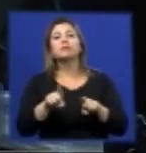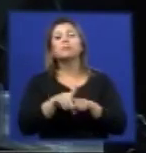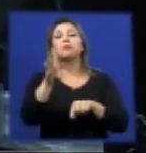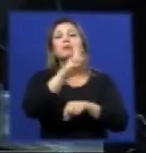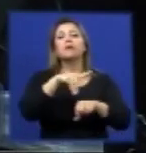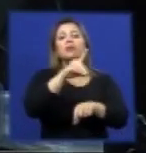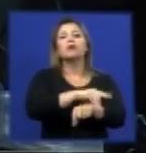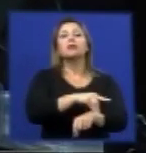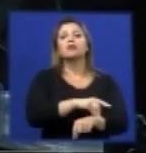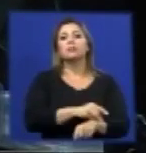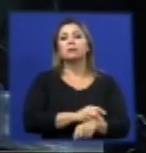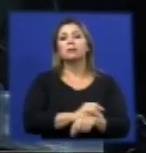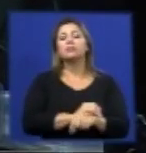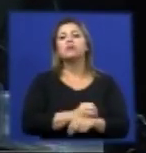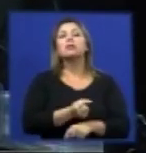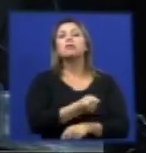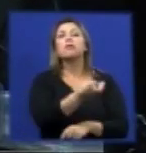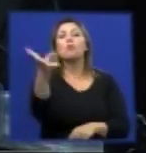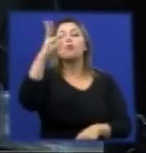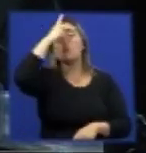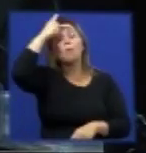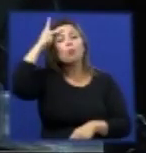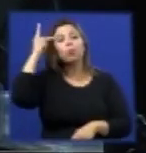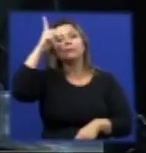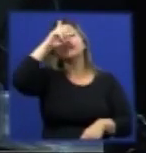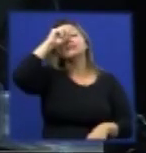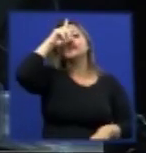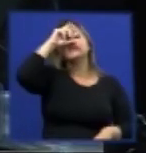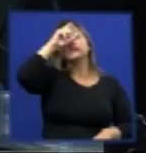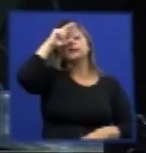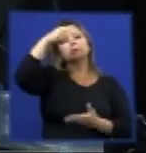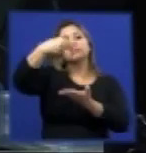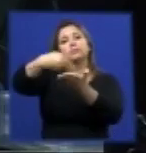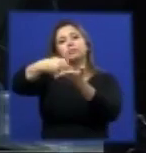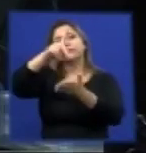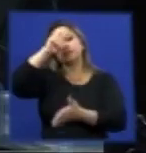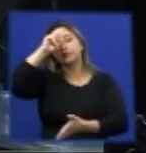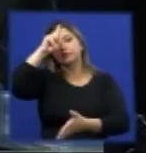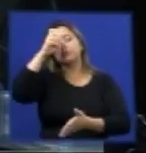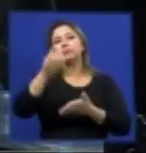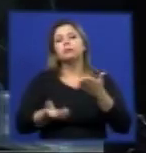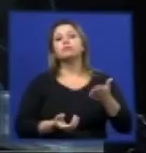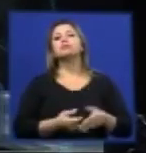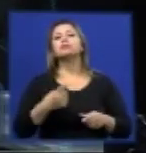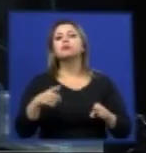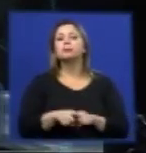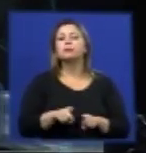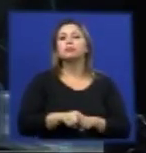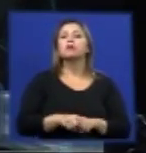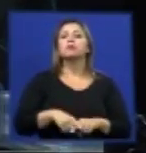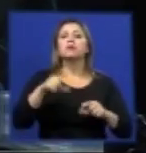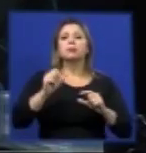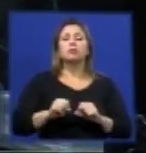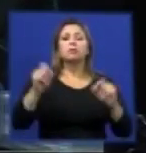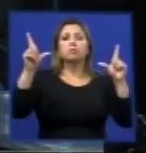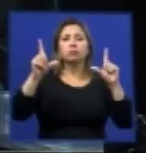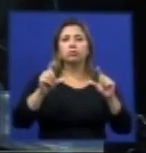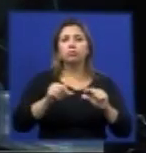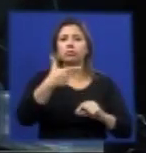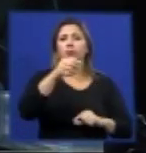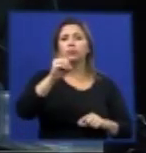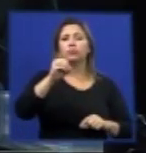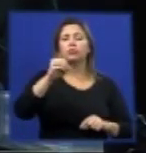que é a quantidade de hospitalizações que ela tem trazido para o sistema de saúde brasileiro houve um decréscimo do ano de